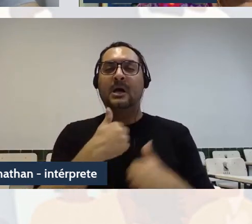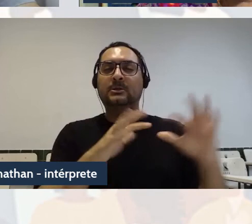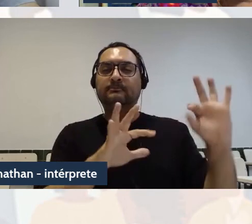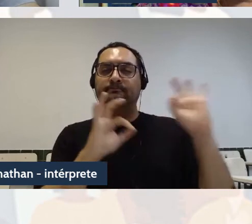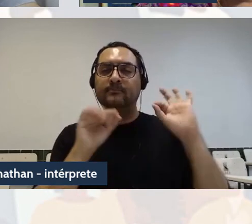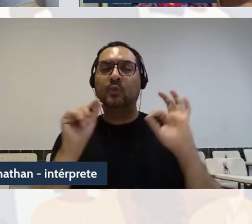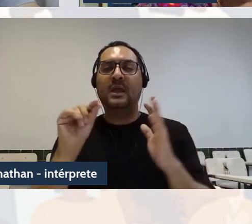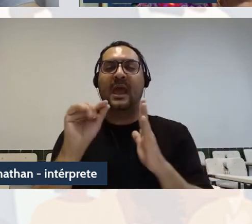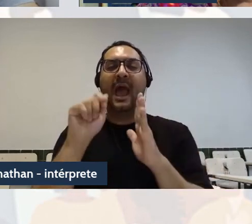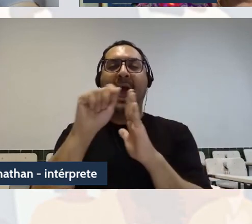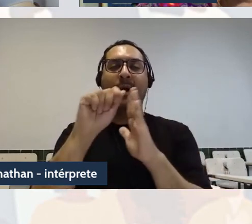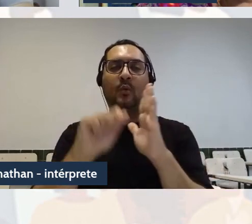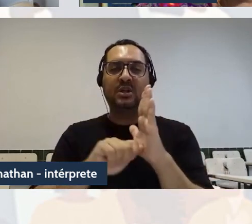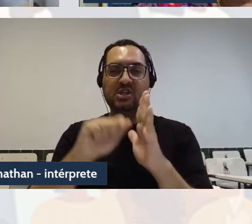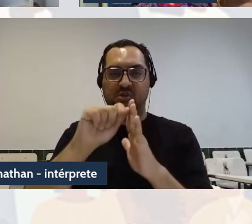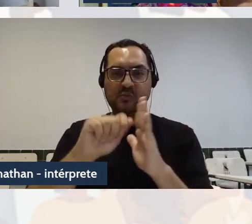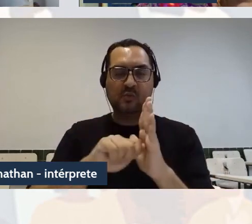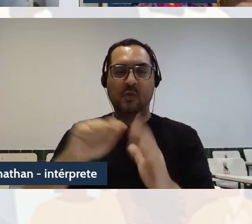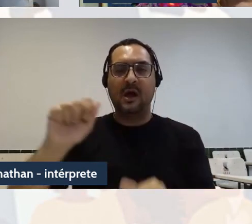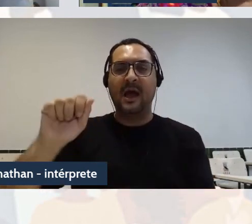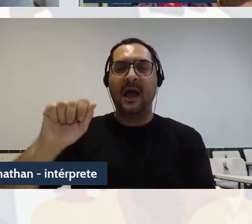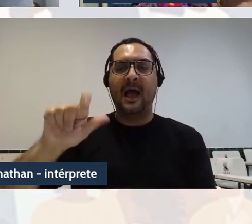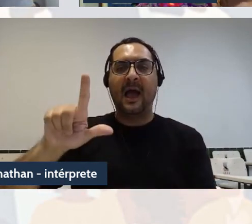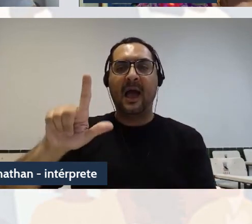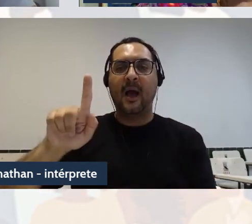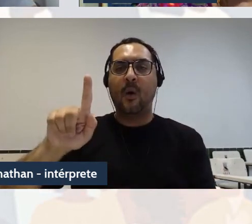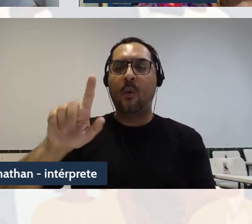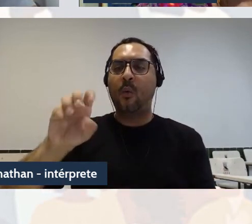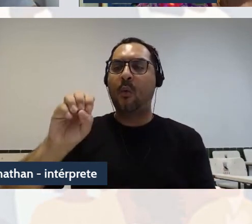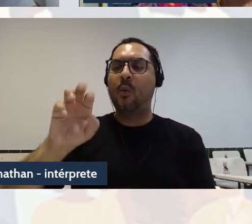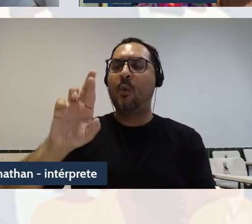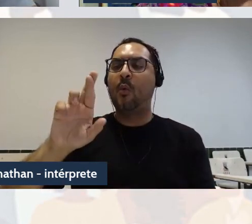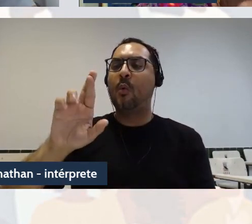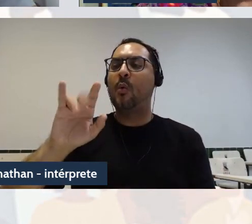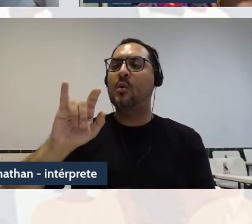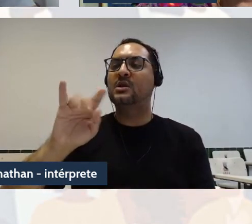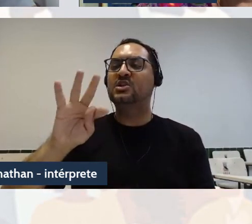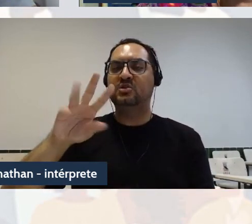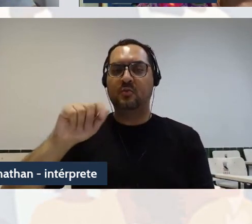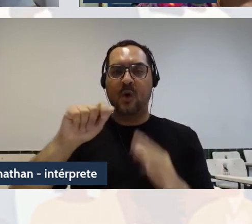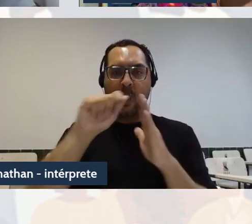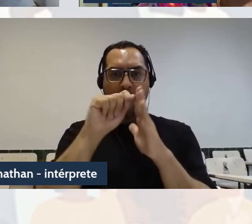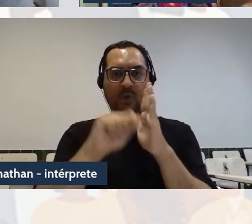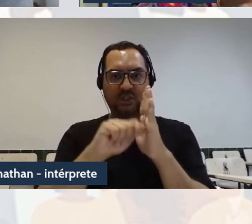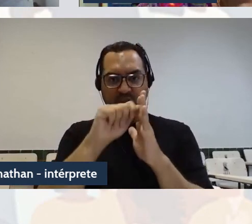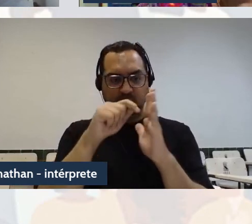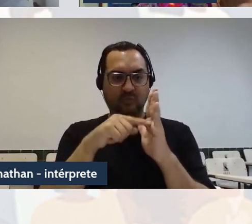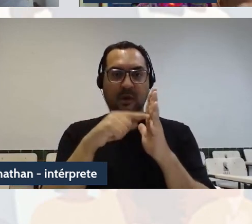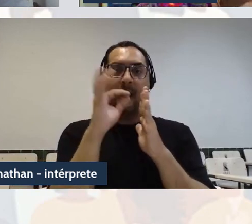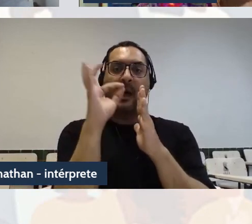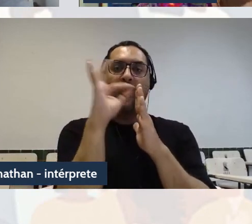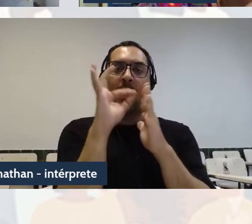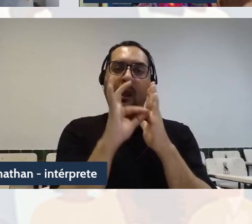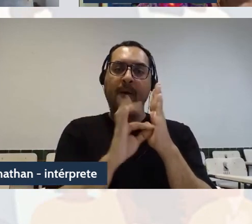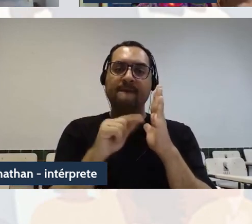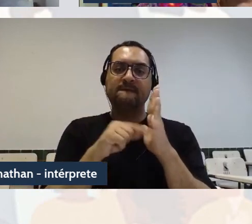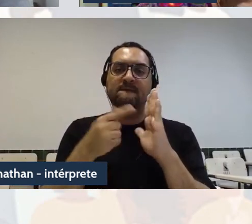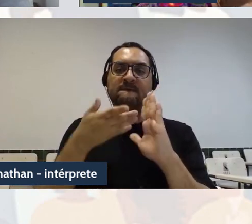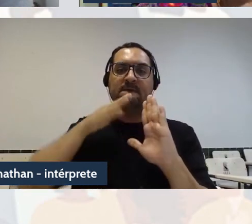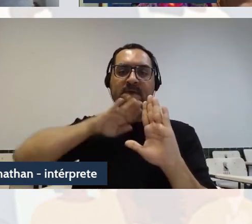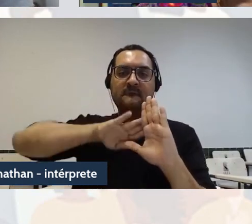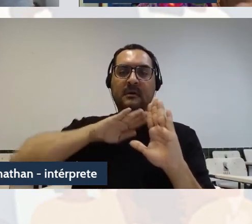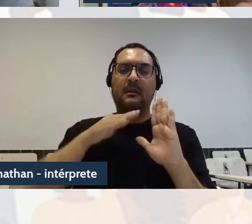preditivos, que são esses programas que organizam as interações em sites, em